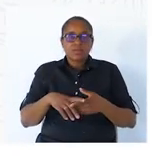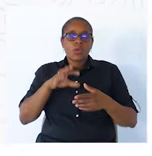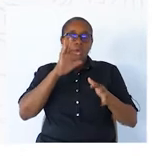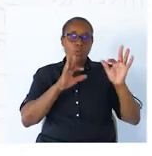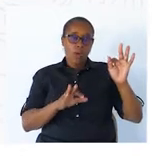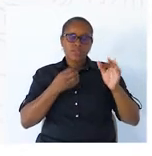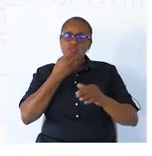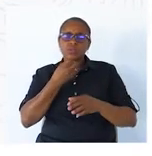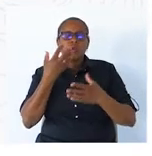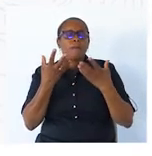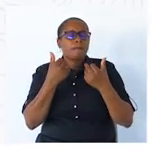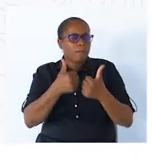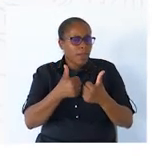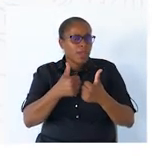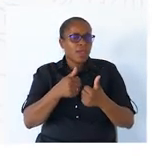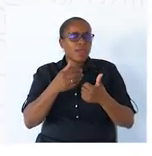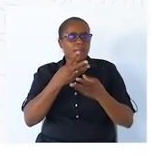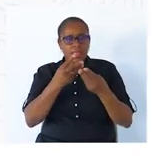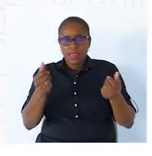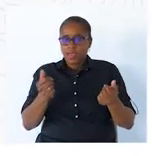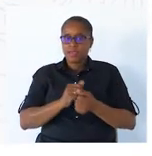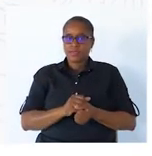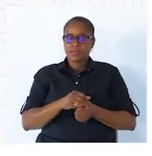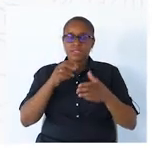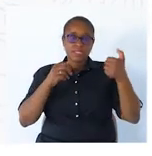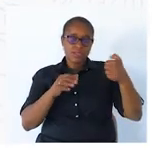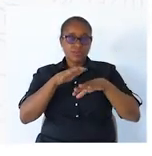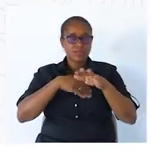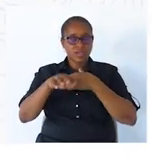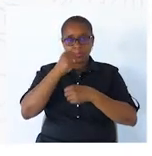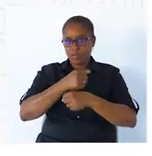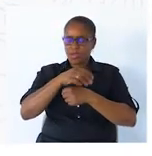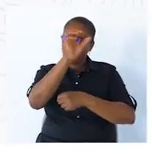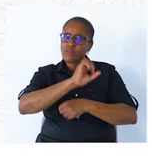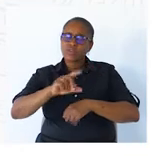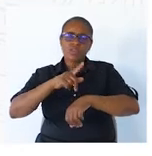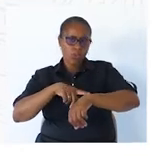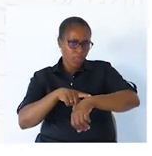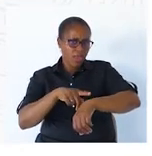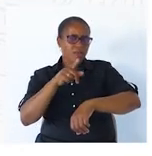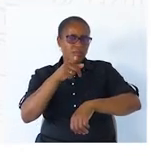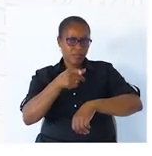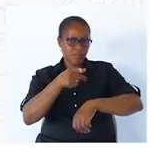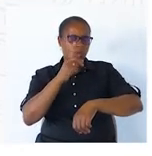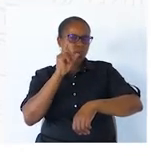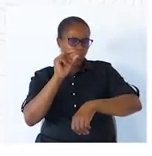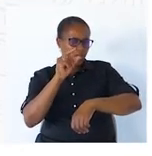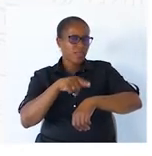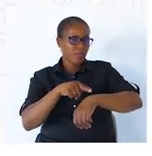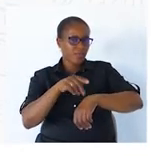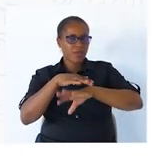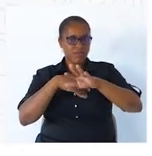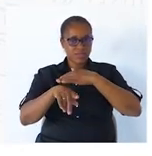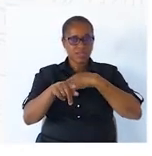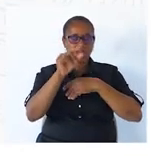Explicou muito bem a matéria. Cinco. Fizeram o trabalho. Vocês têm um tempinho. Um tempinho para